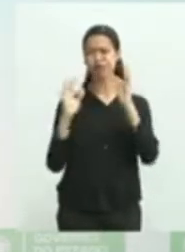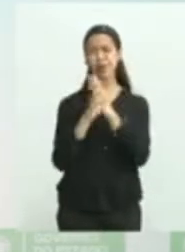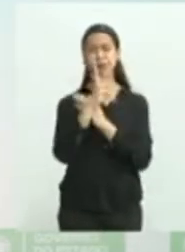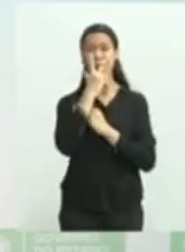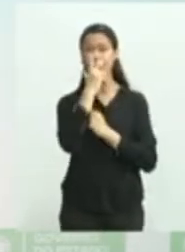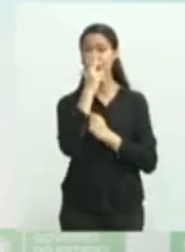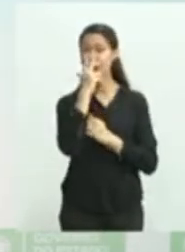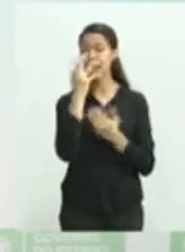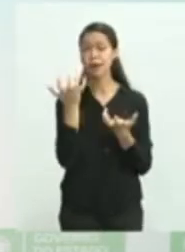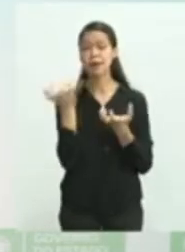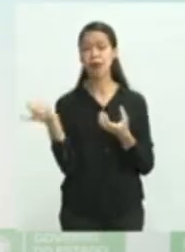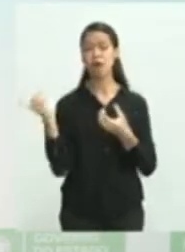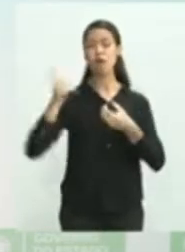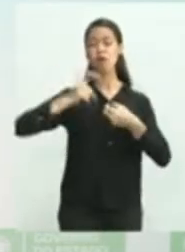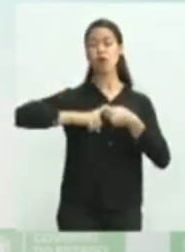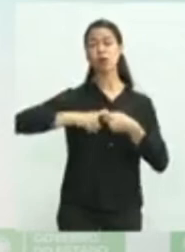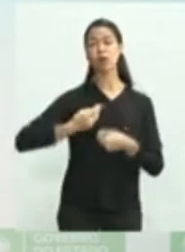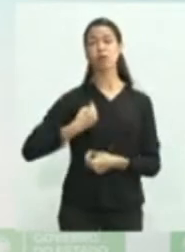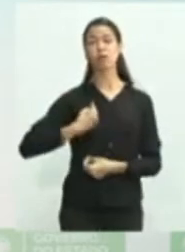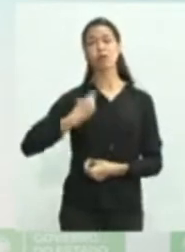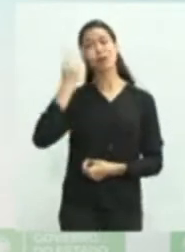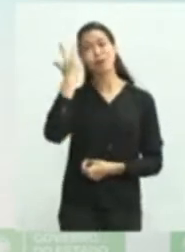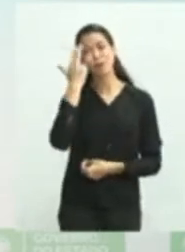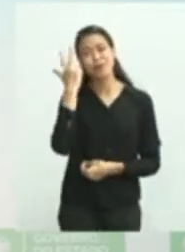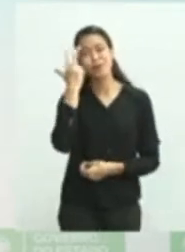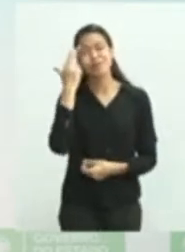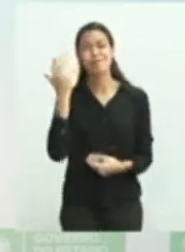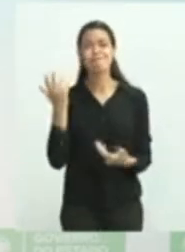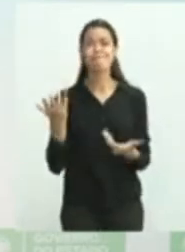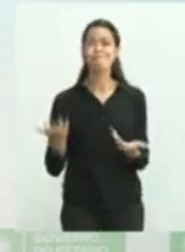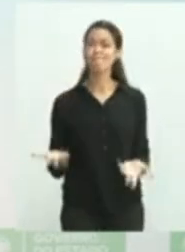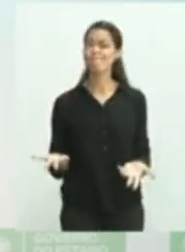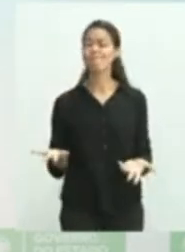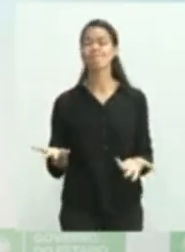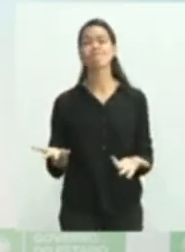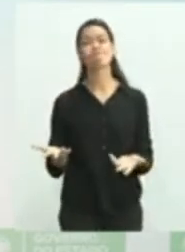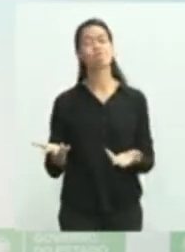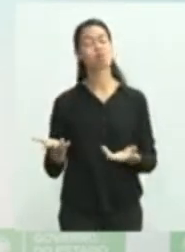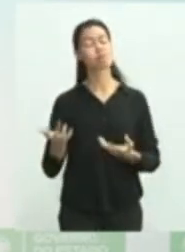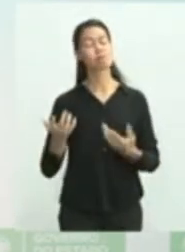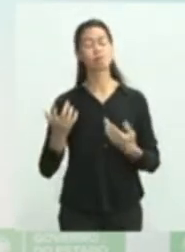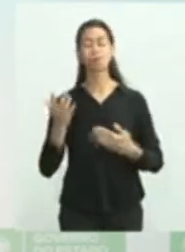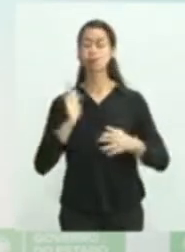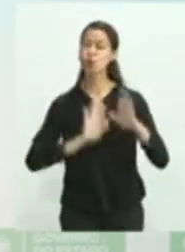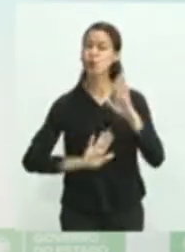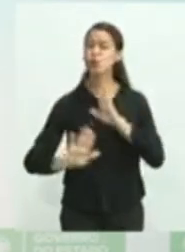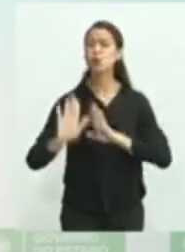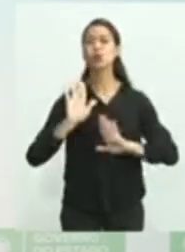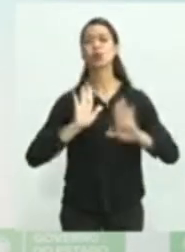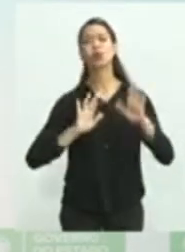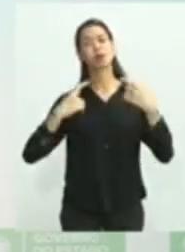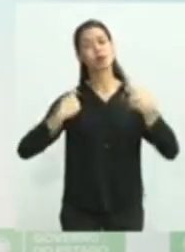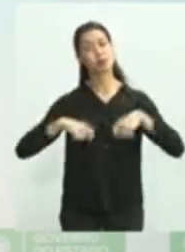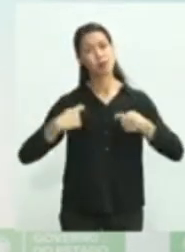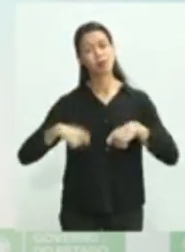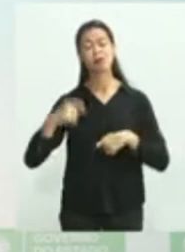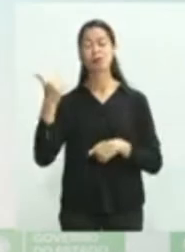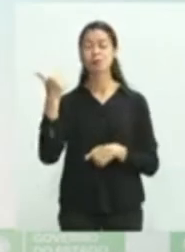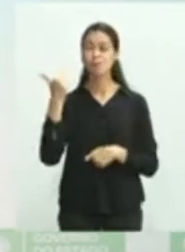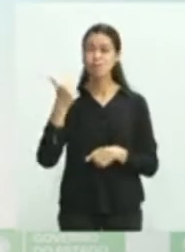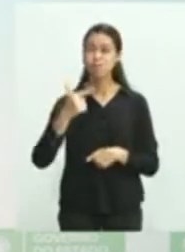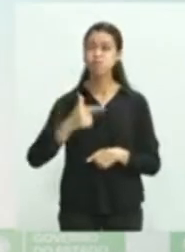à sua vida normal. Isso vai ter que nós fazermos de novo